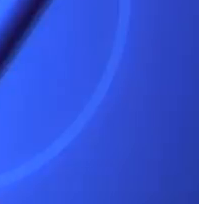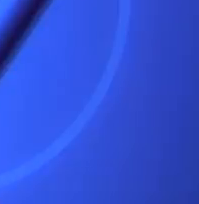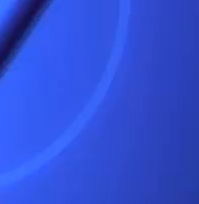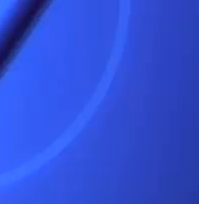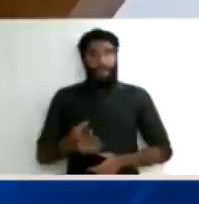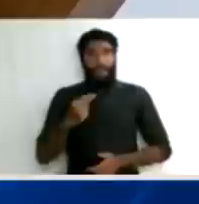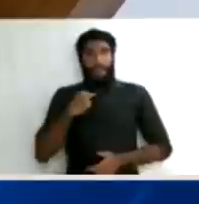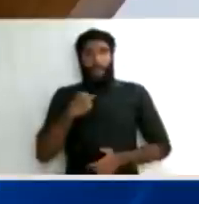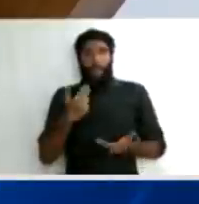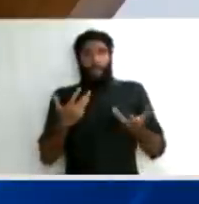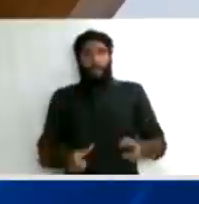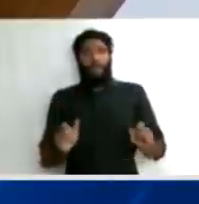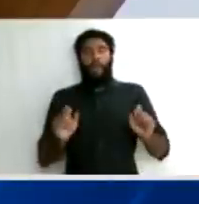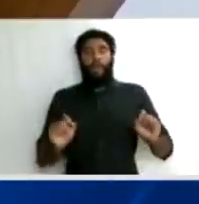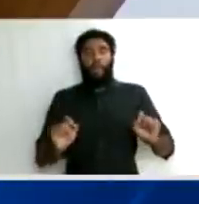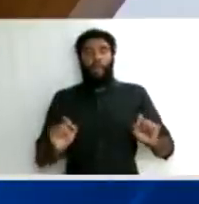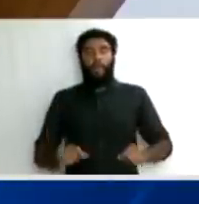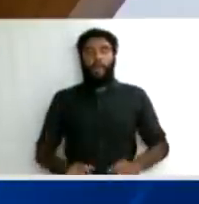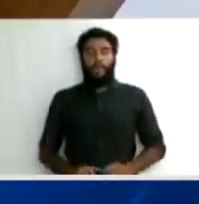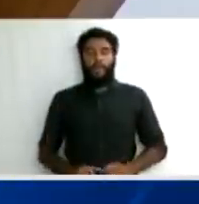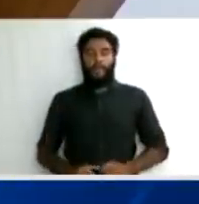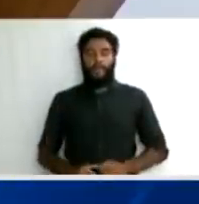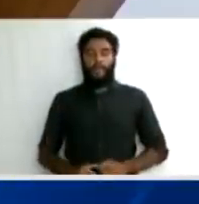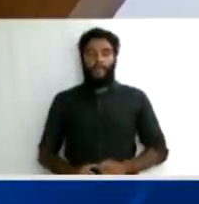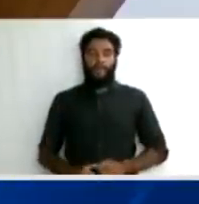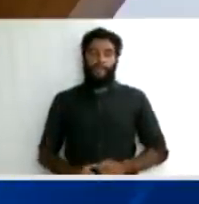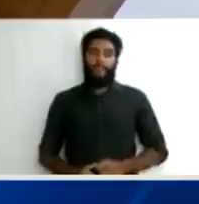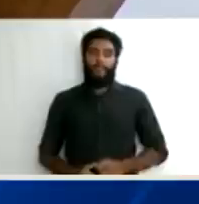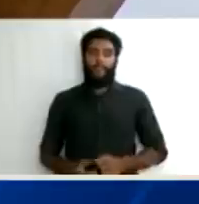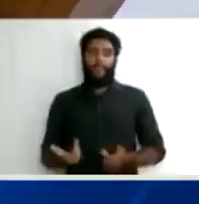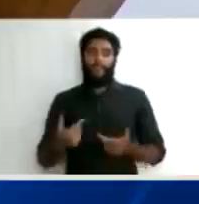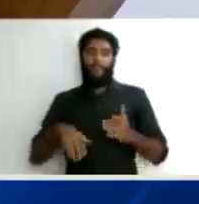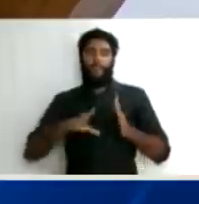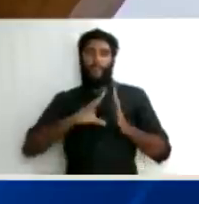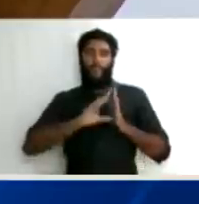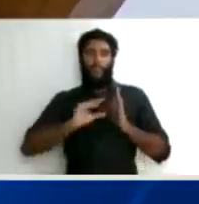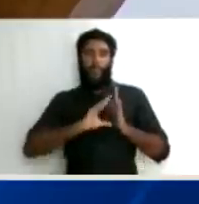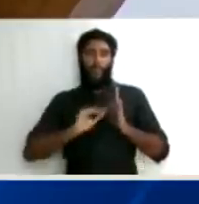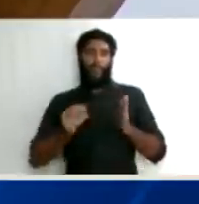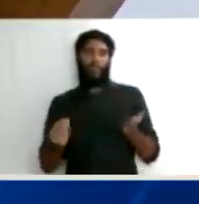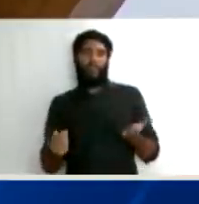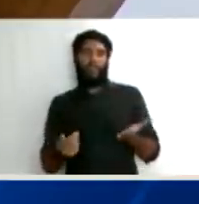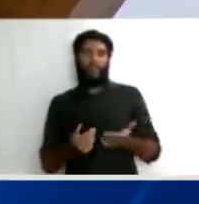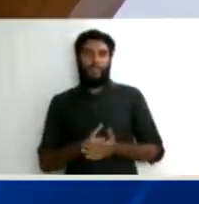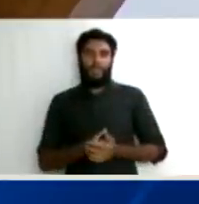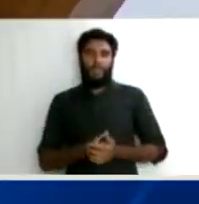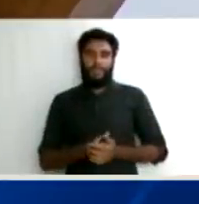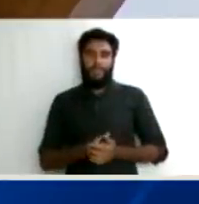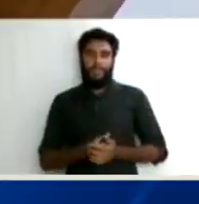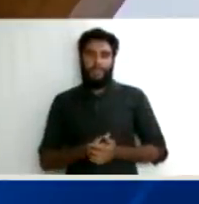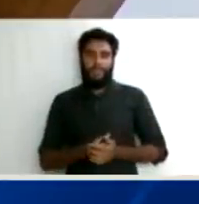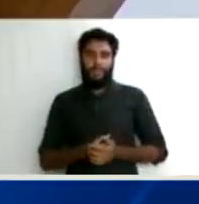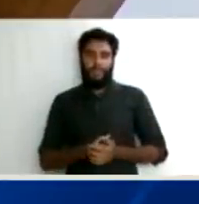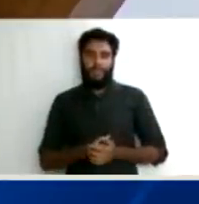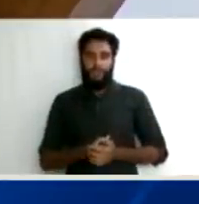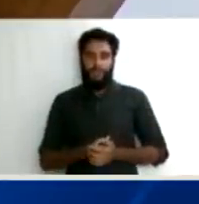O grande problema que eu vejo hoje no nosso direito é justamente a insegurança jurídica, porque as